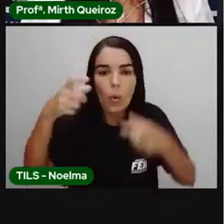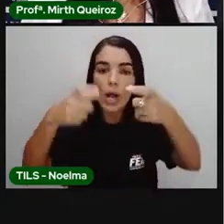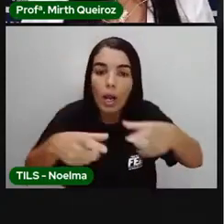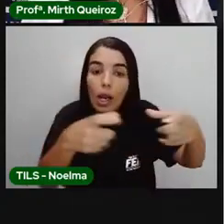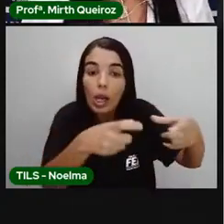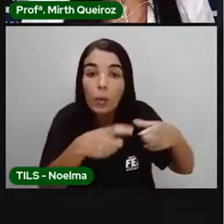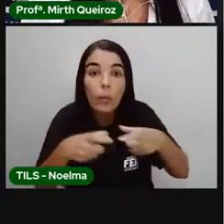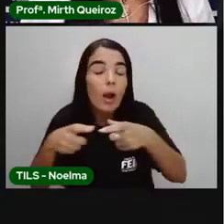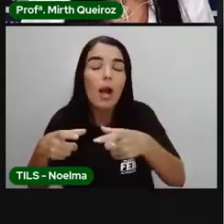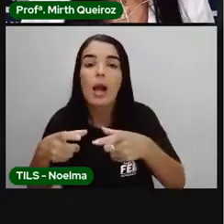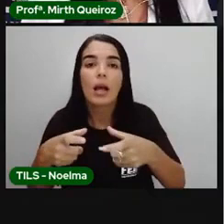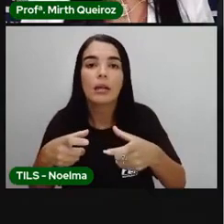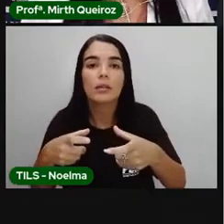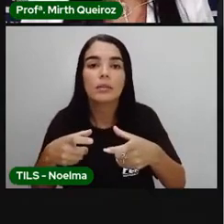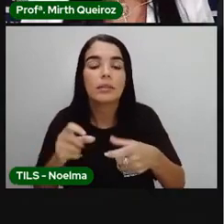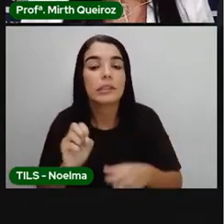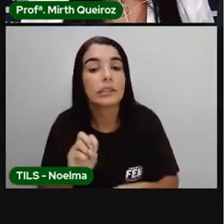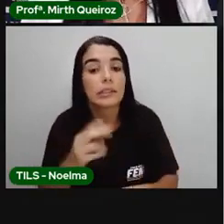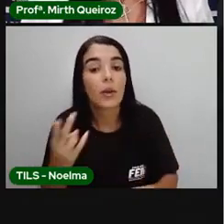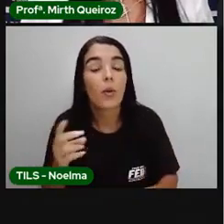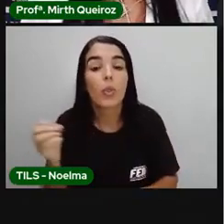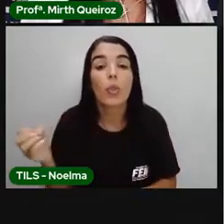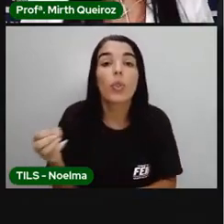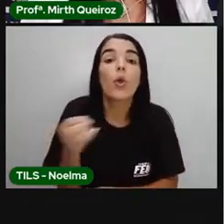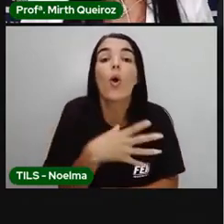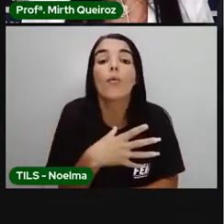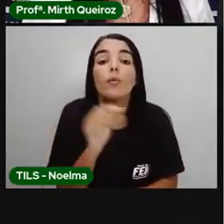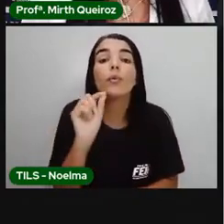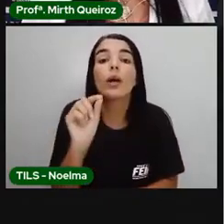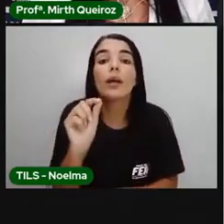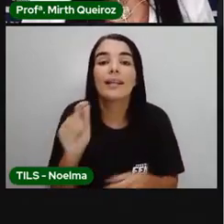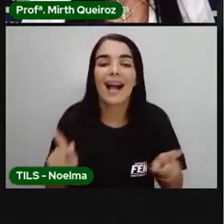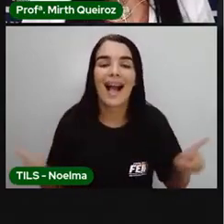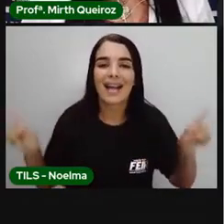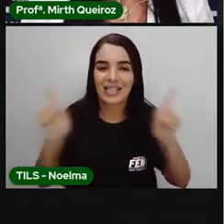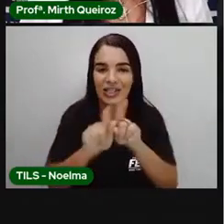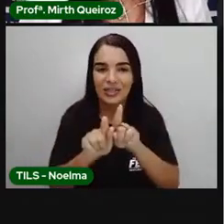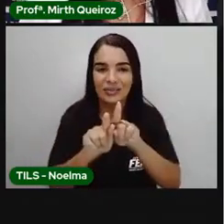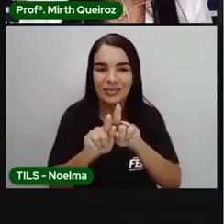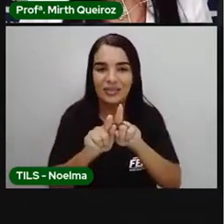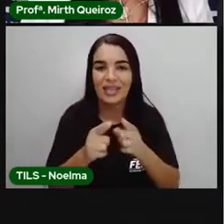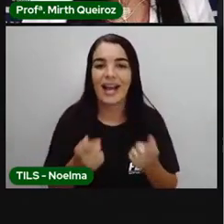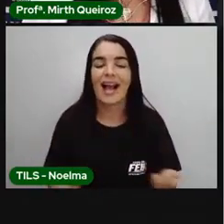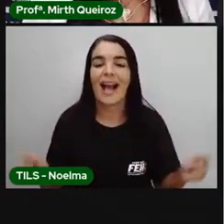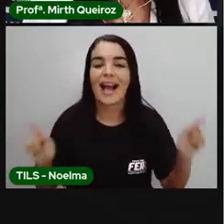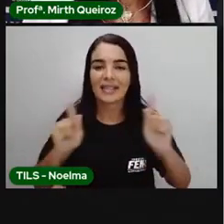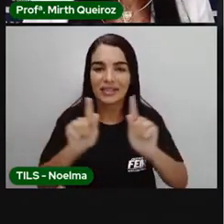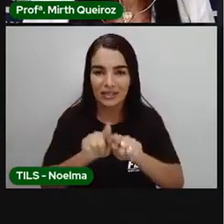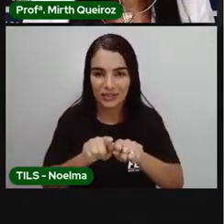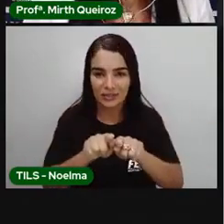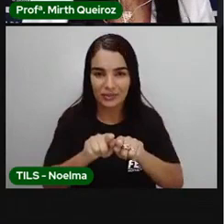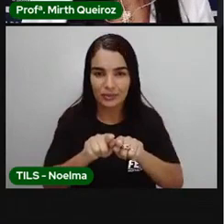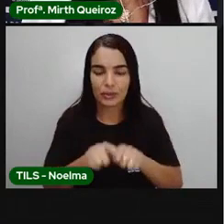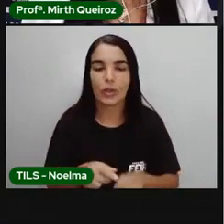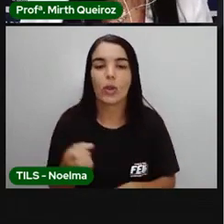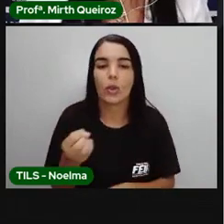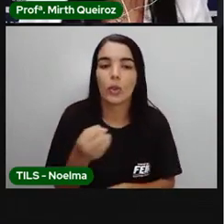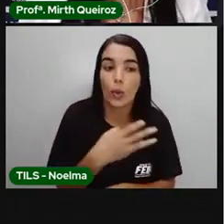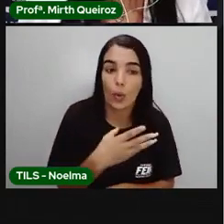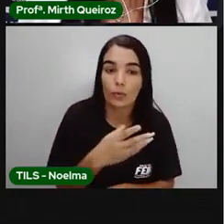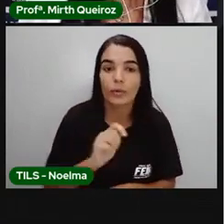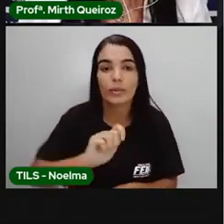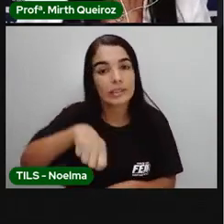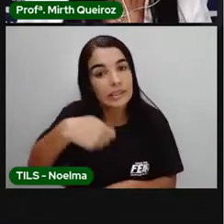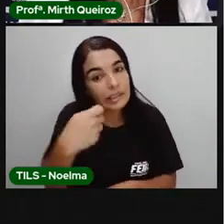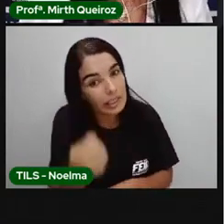lugares. E aí, novo é o adjetivo. O mercado é novo. Novo, então,